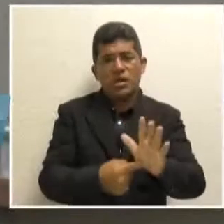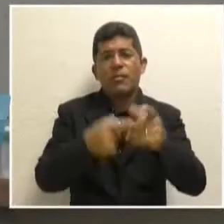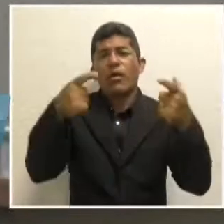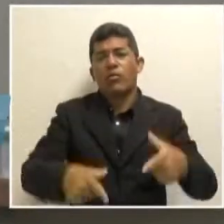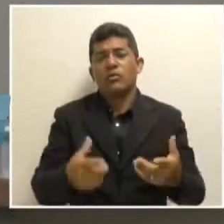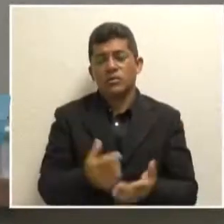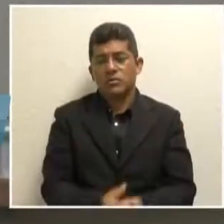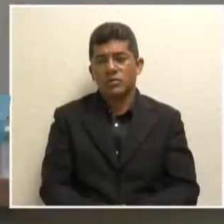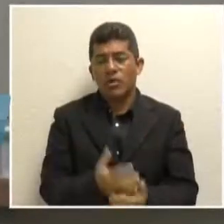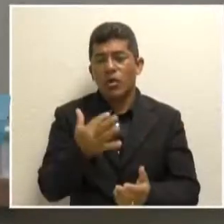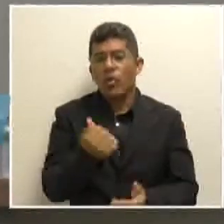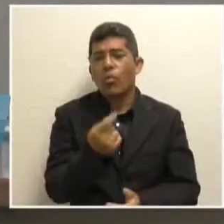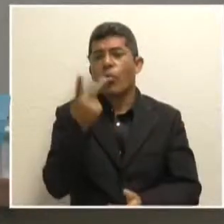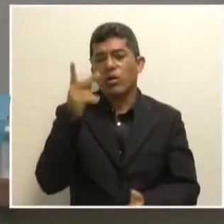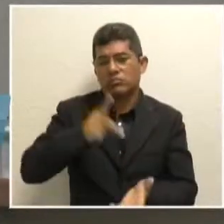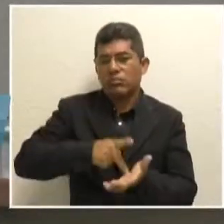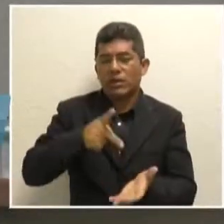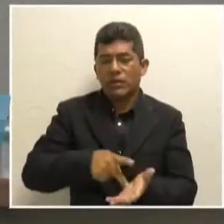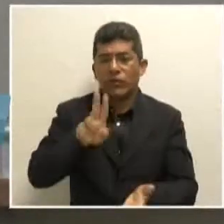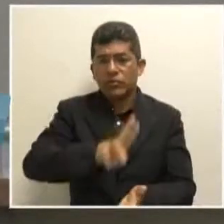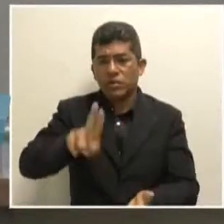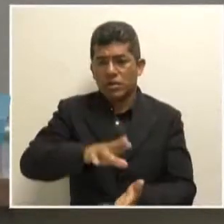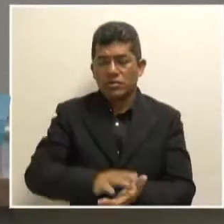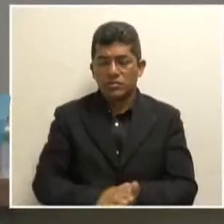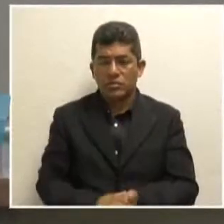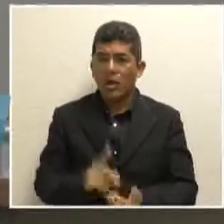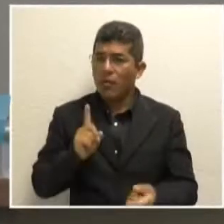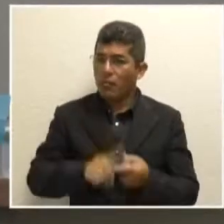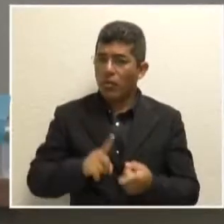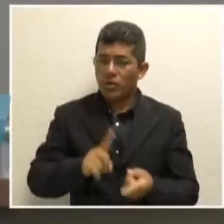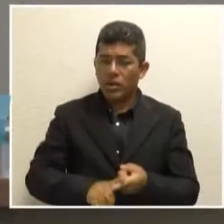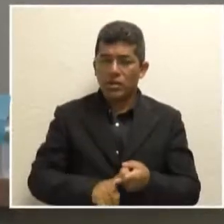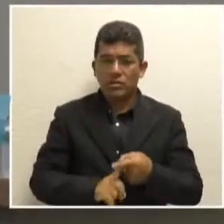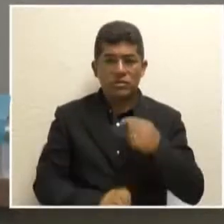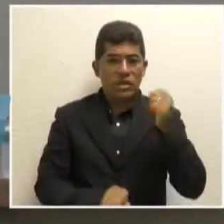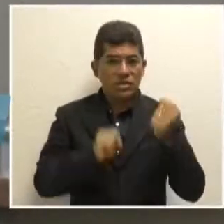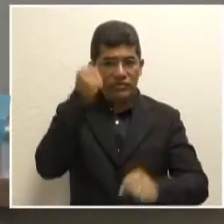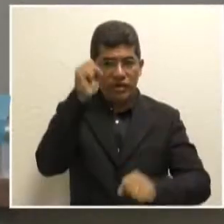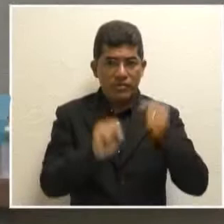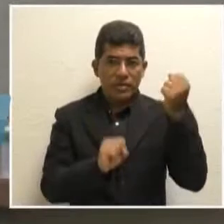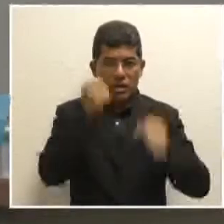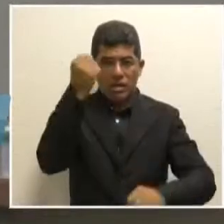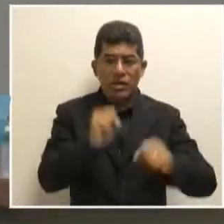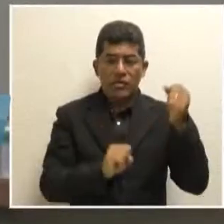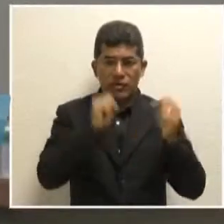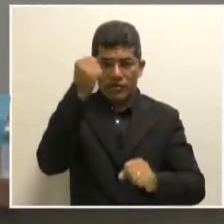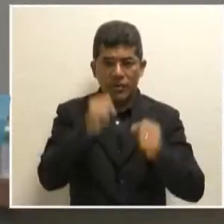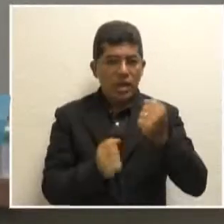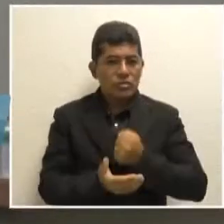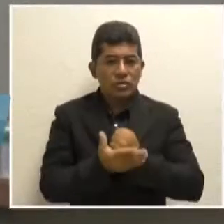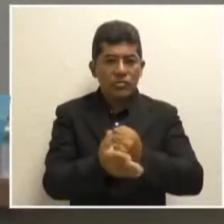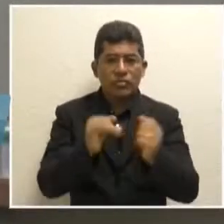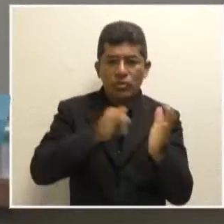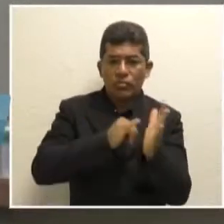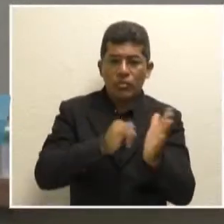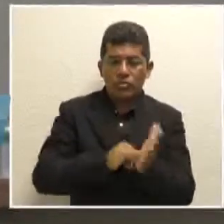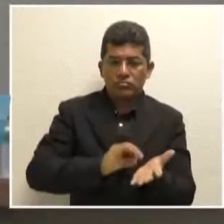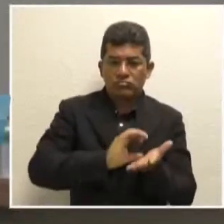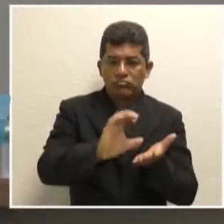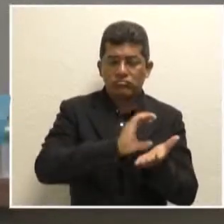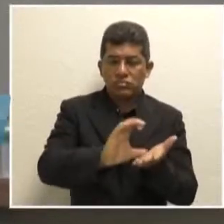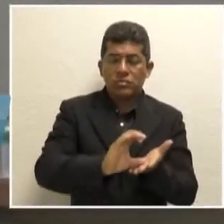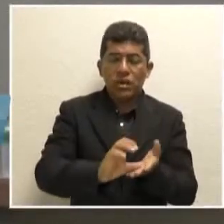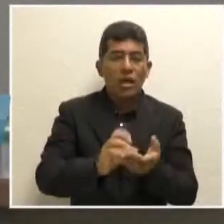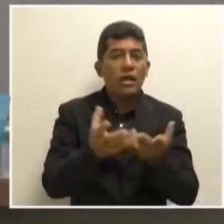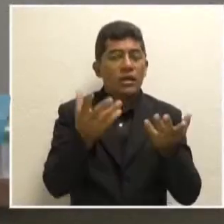mostrar quanto é que realmente arrecada até porque o distrito contribui e quer saber se realmente está